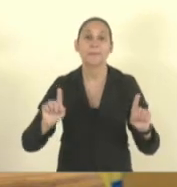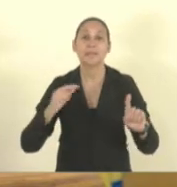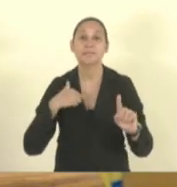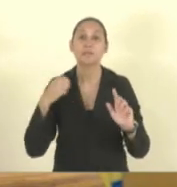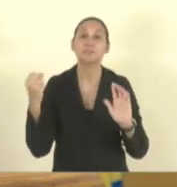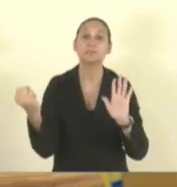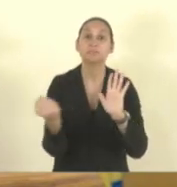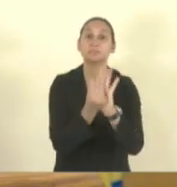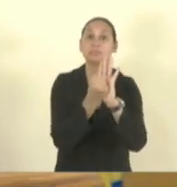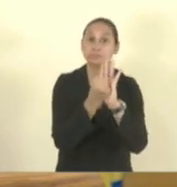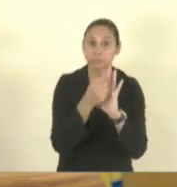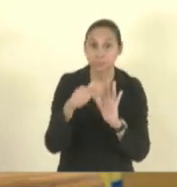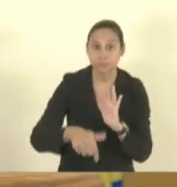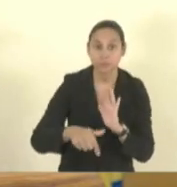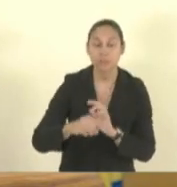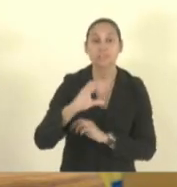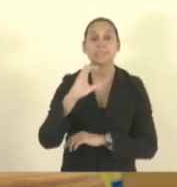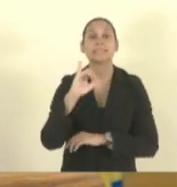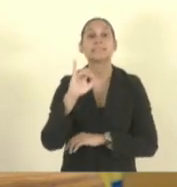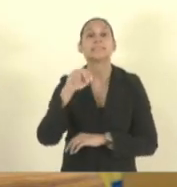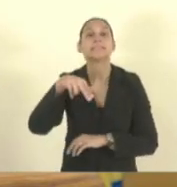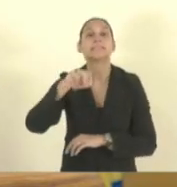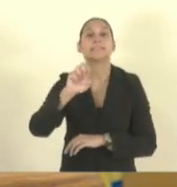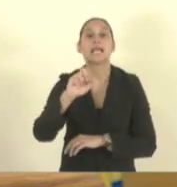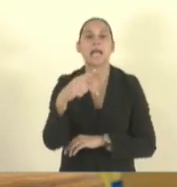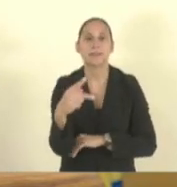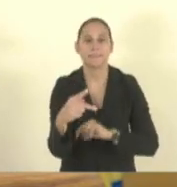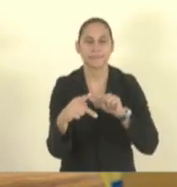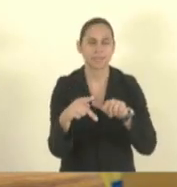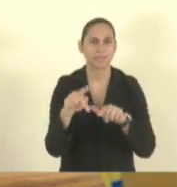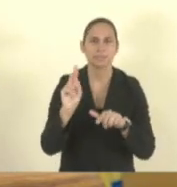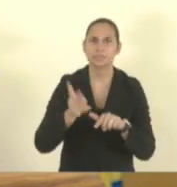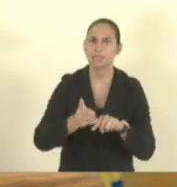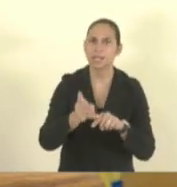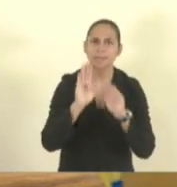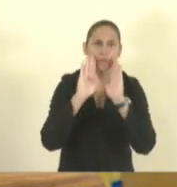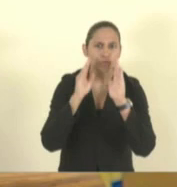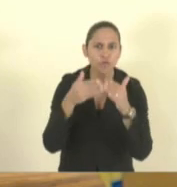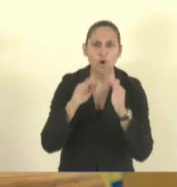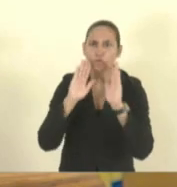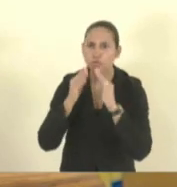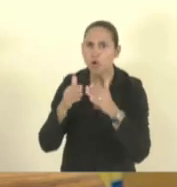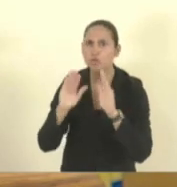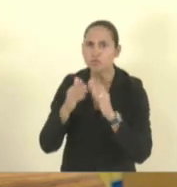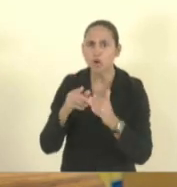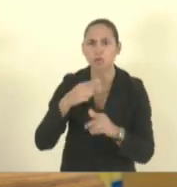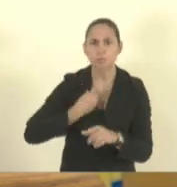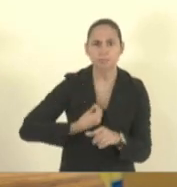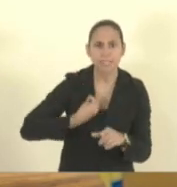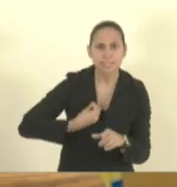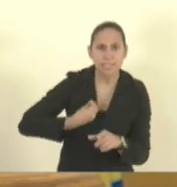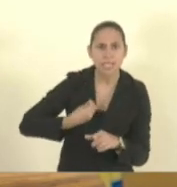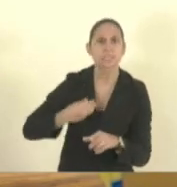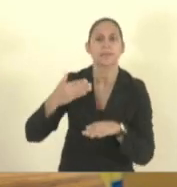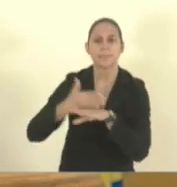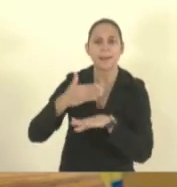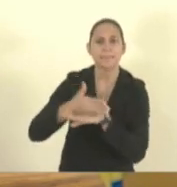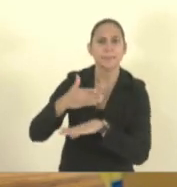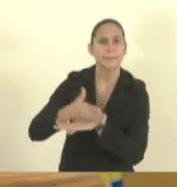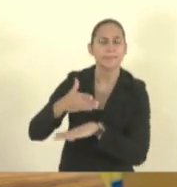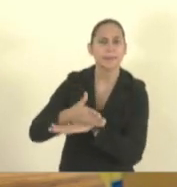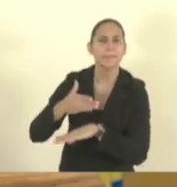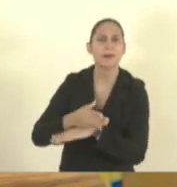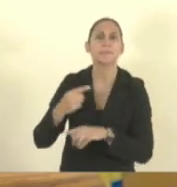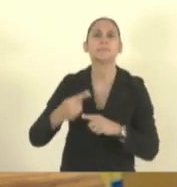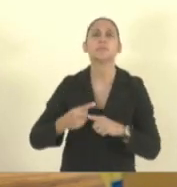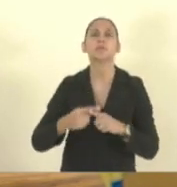que o Sinep ele está presente em todos os fóruns que for convidado porque a gente sabe da responsabilidade que a gente